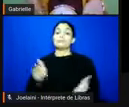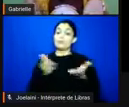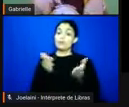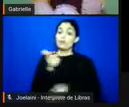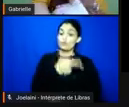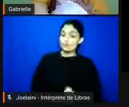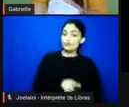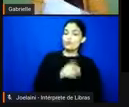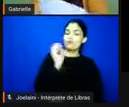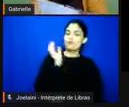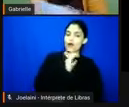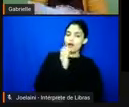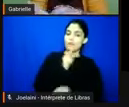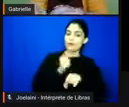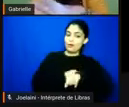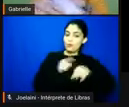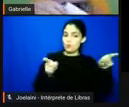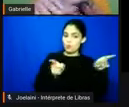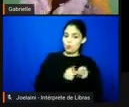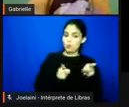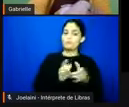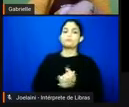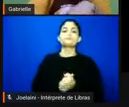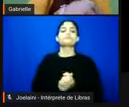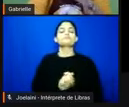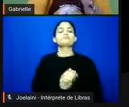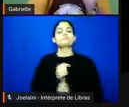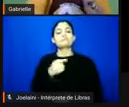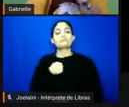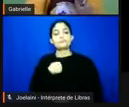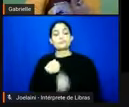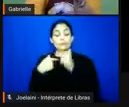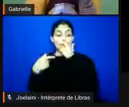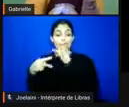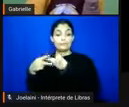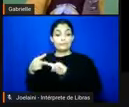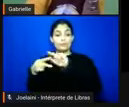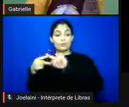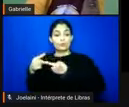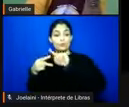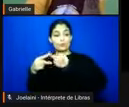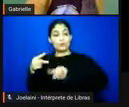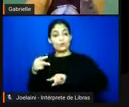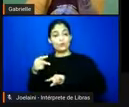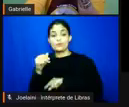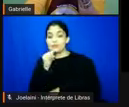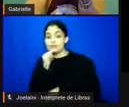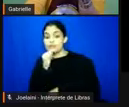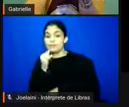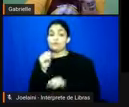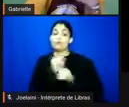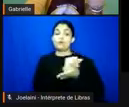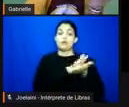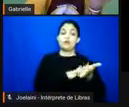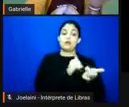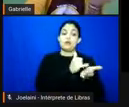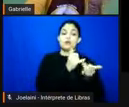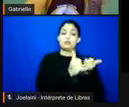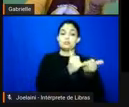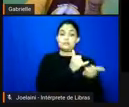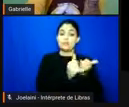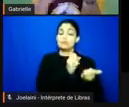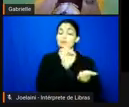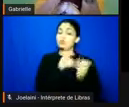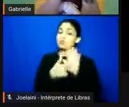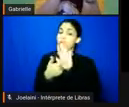né, rapidinho, porque a gente está com o tempo aqui, eu vou pegar dois exemplos de atividades, só para ilustrar, né, um pouco do